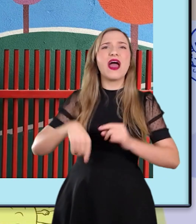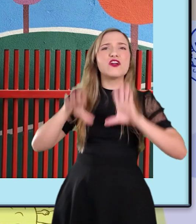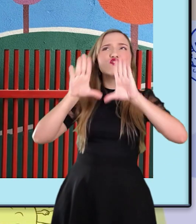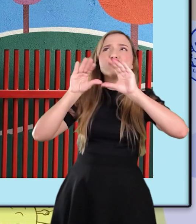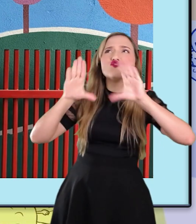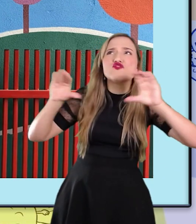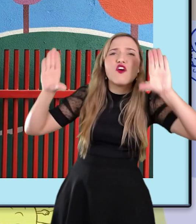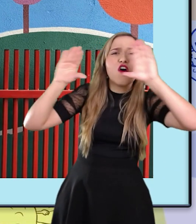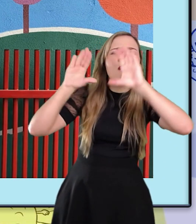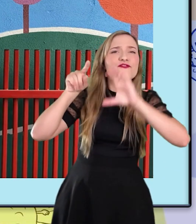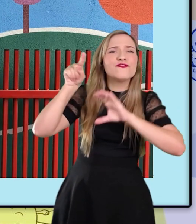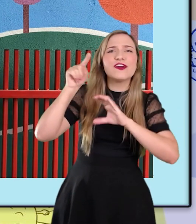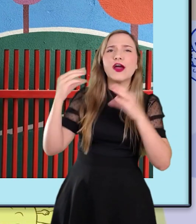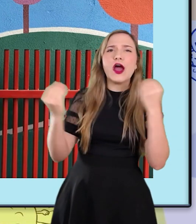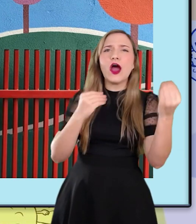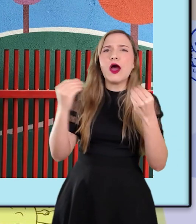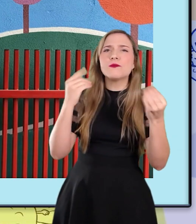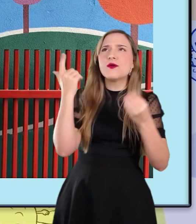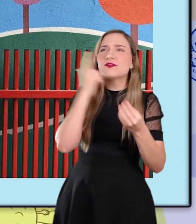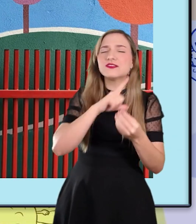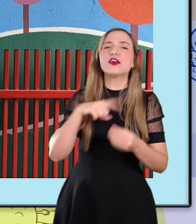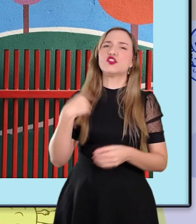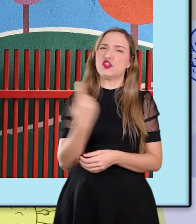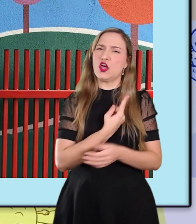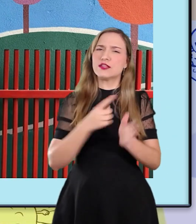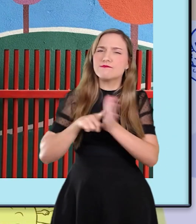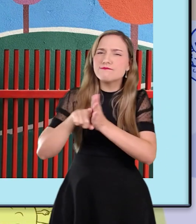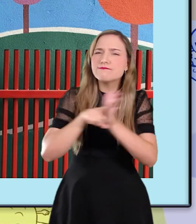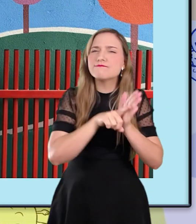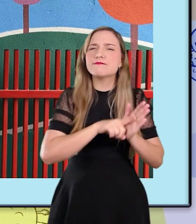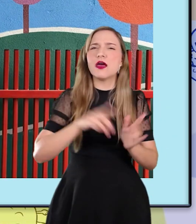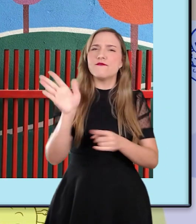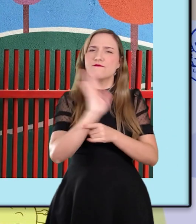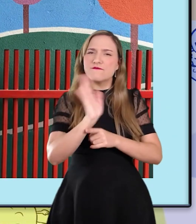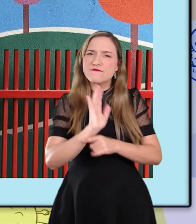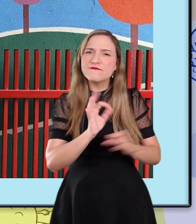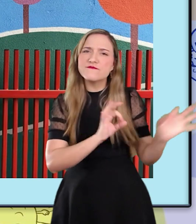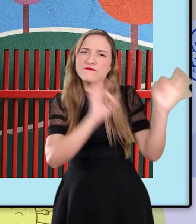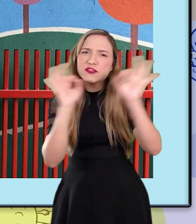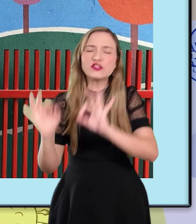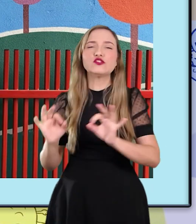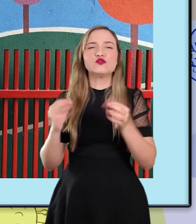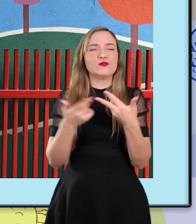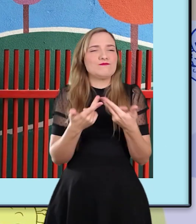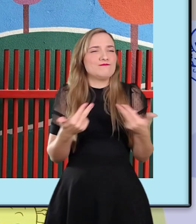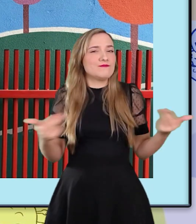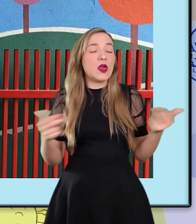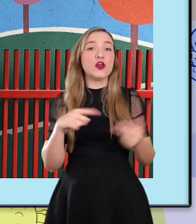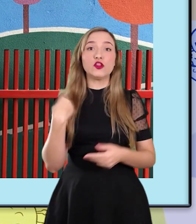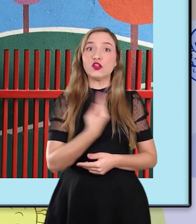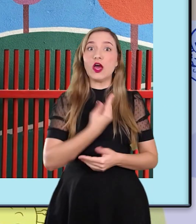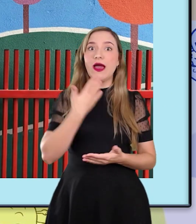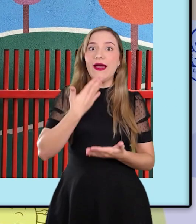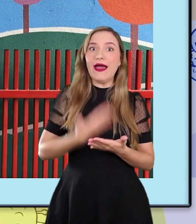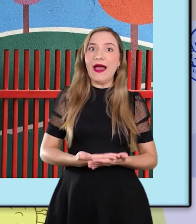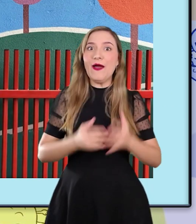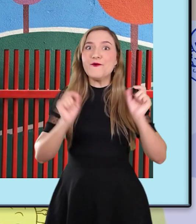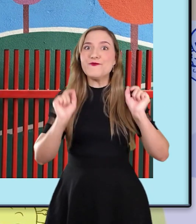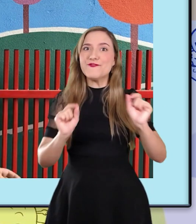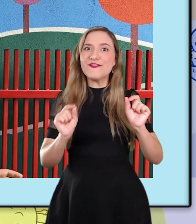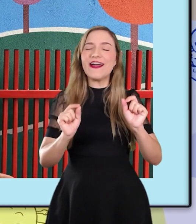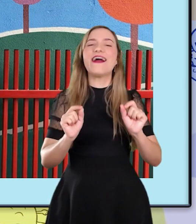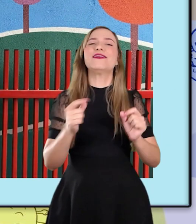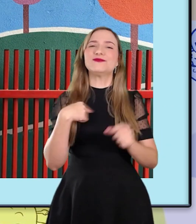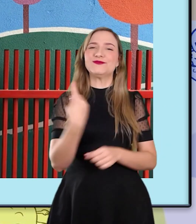nuvem. Preparamos então pesquisas, vídeos. E a nossa surpresa foi